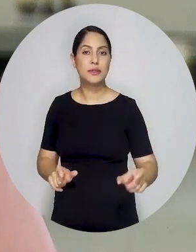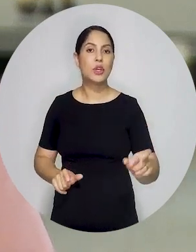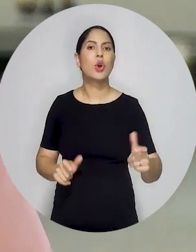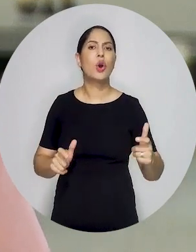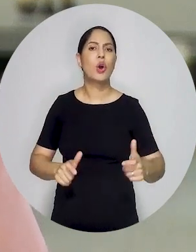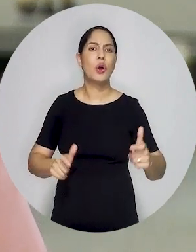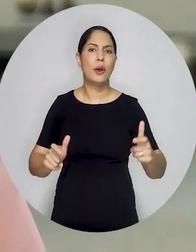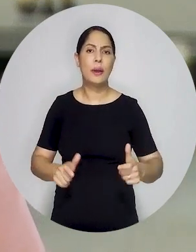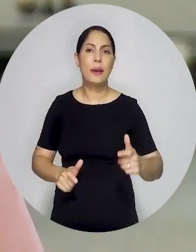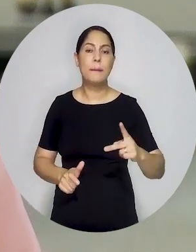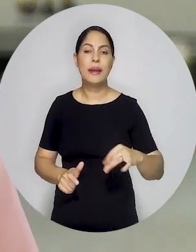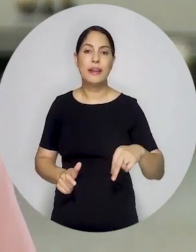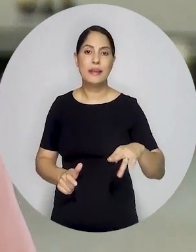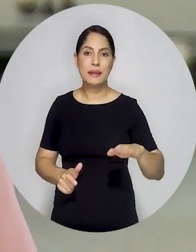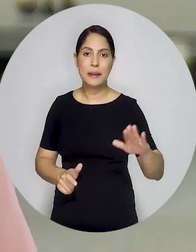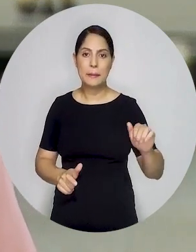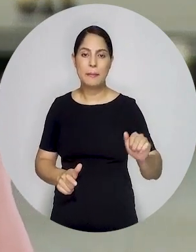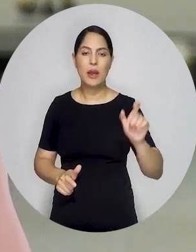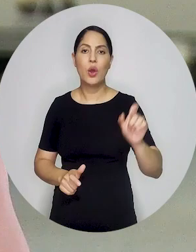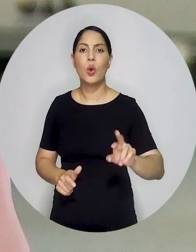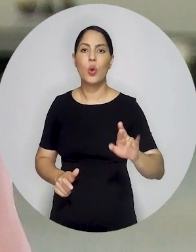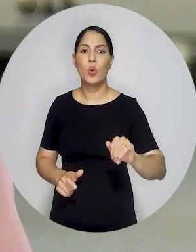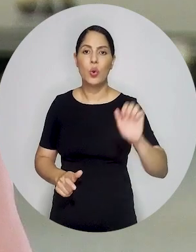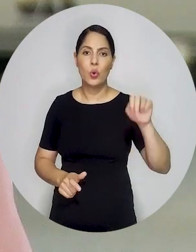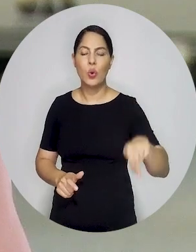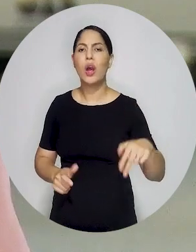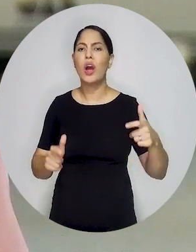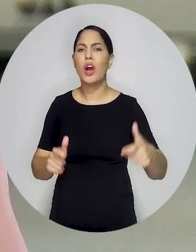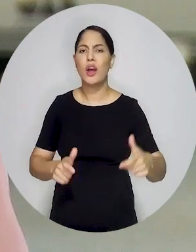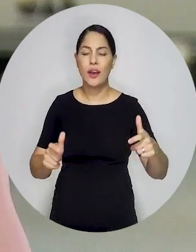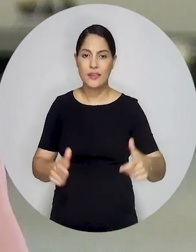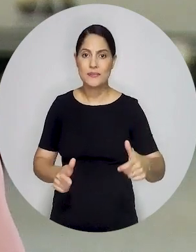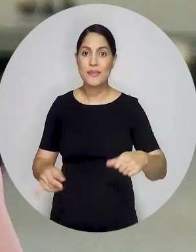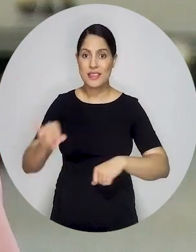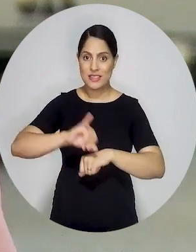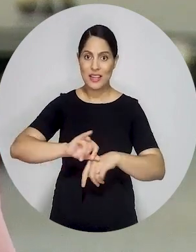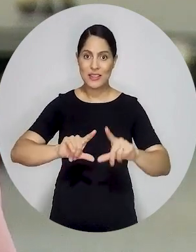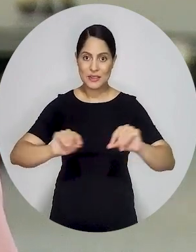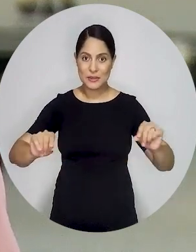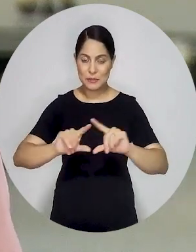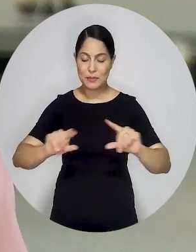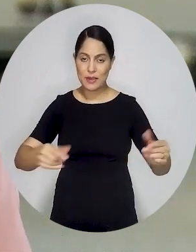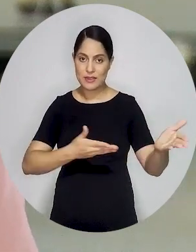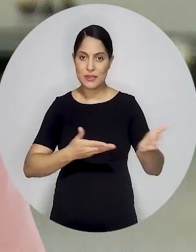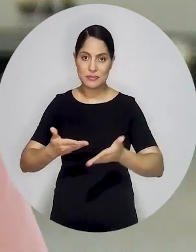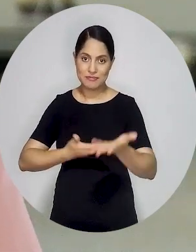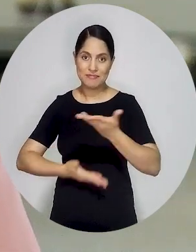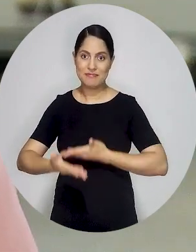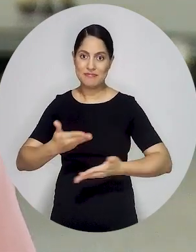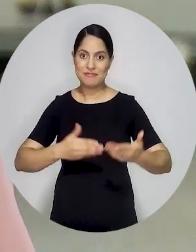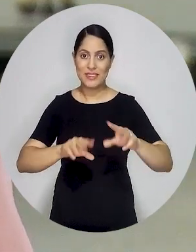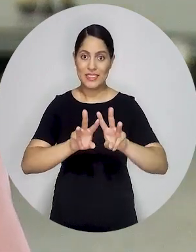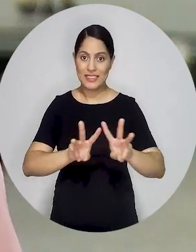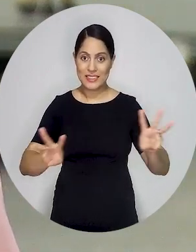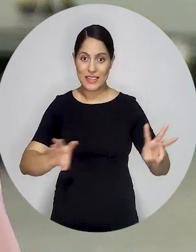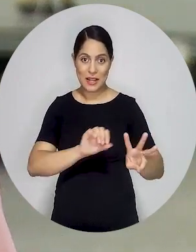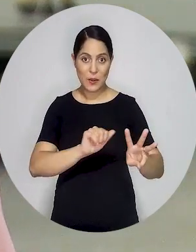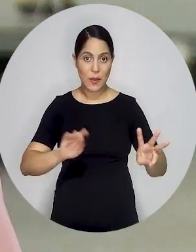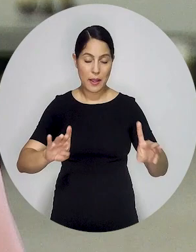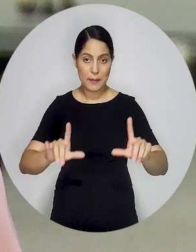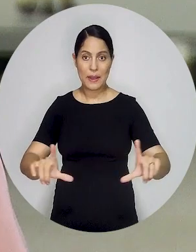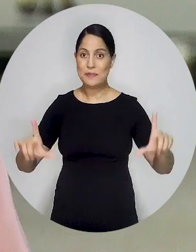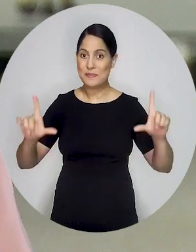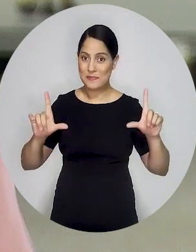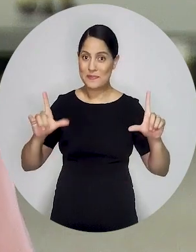cortesia do presidente do Colégio Nacional de Advogados do Panamá, Juan Carlos Arraúz Ramos. O encontro aconteceu na